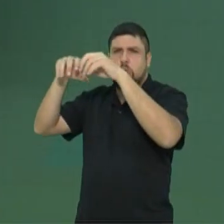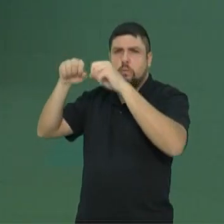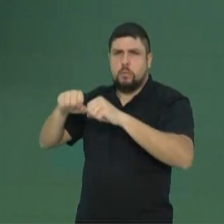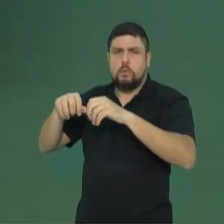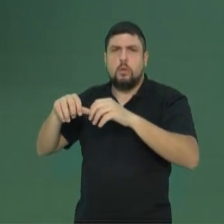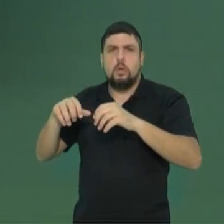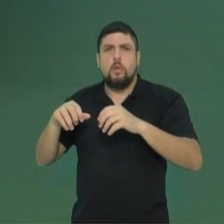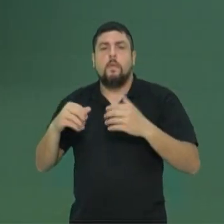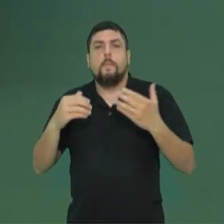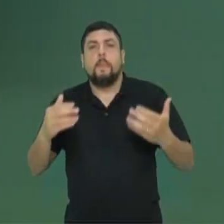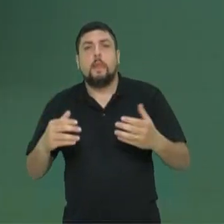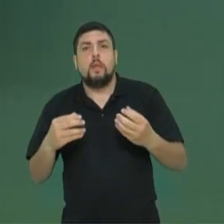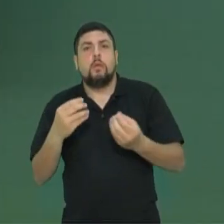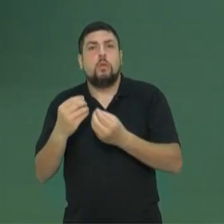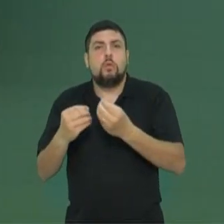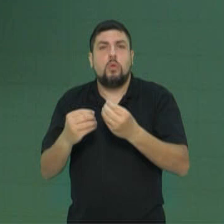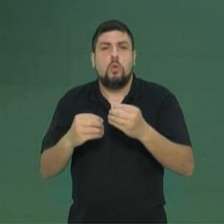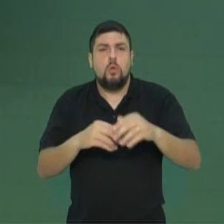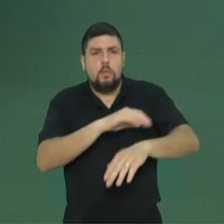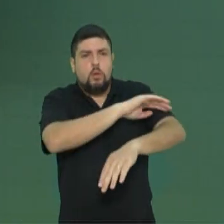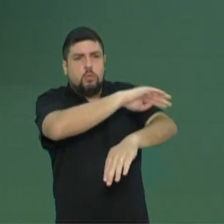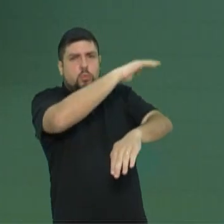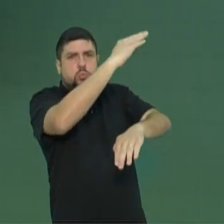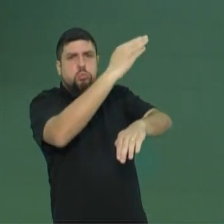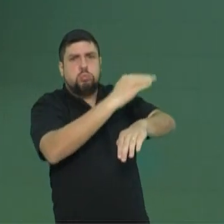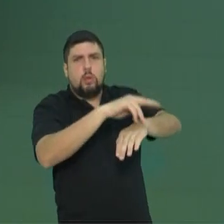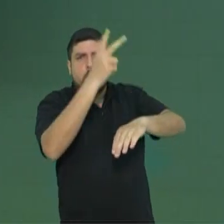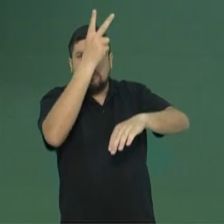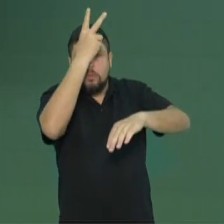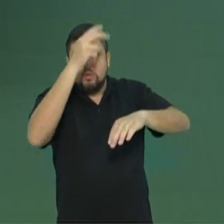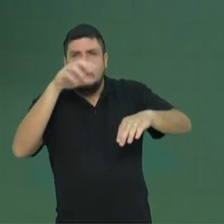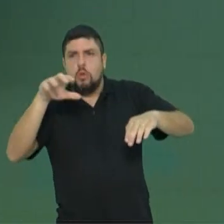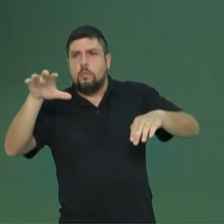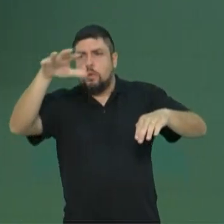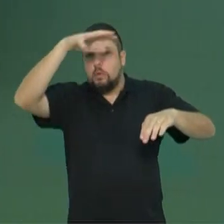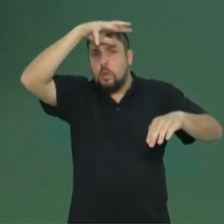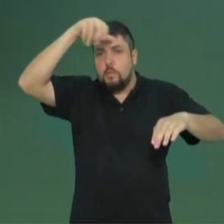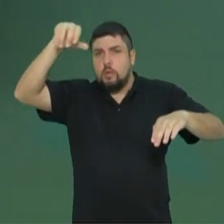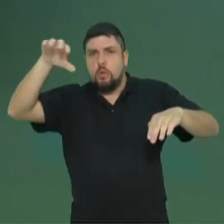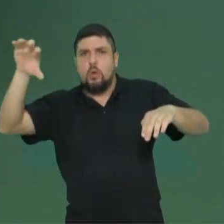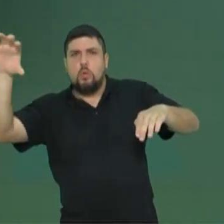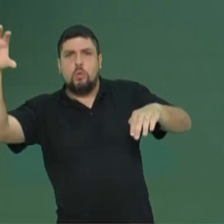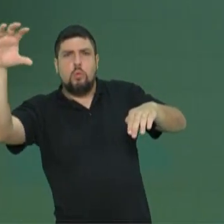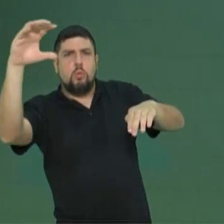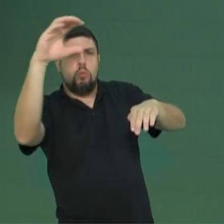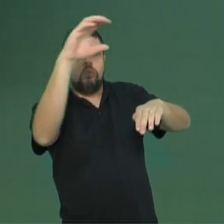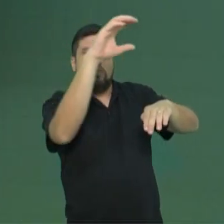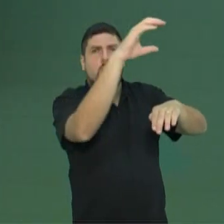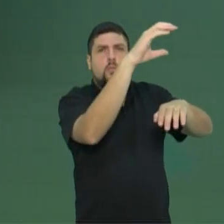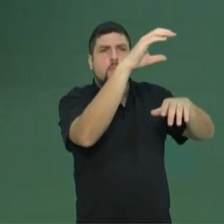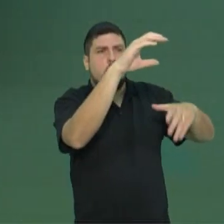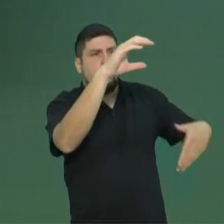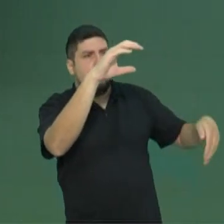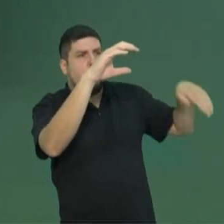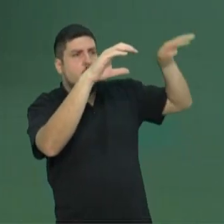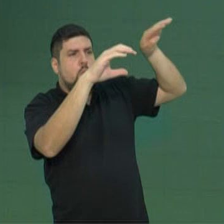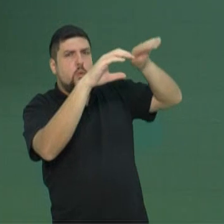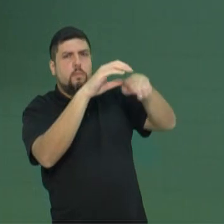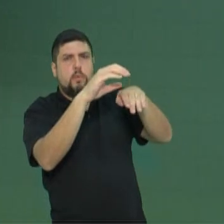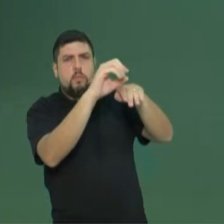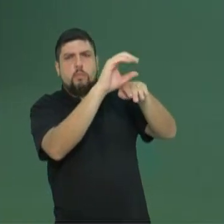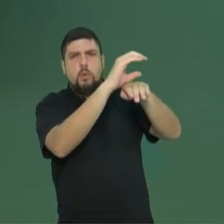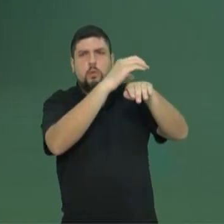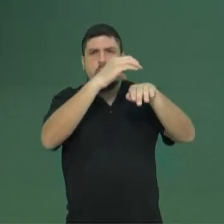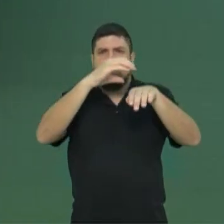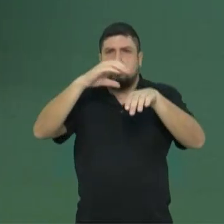a Cordilheira dos Andes desvia ela para o sul do planeta, e aí vem a onda de ar frio da Antártica, e vem